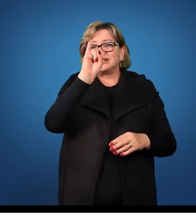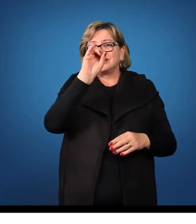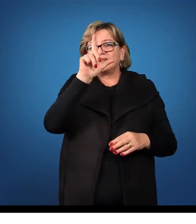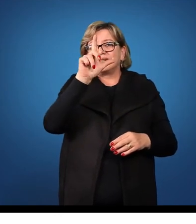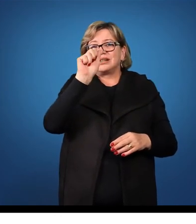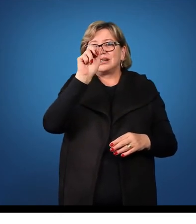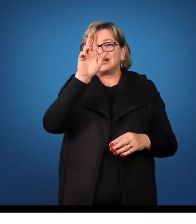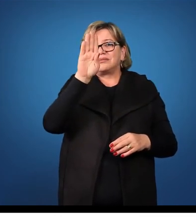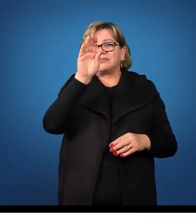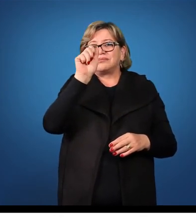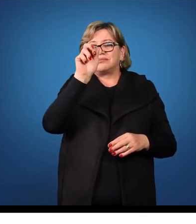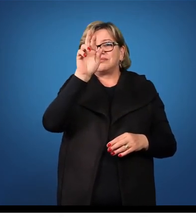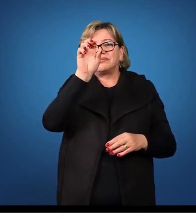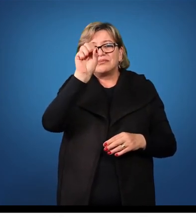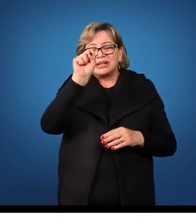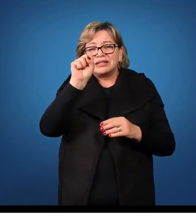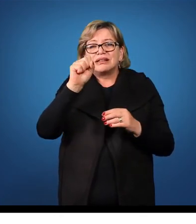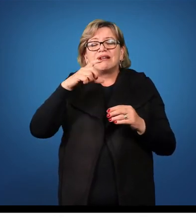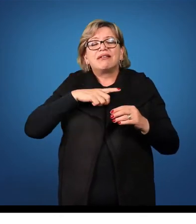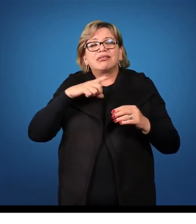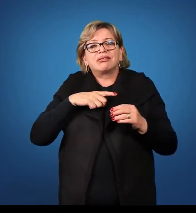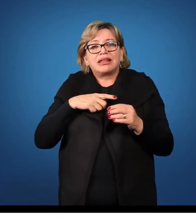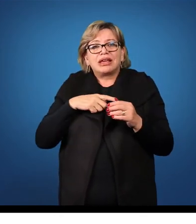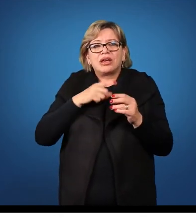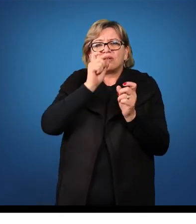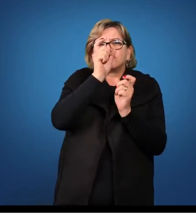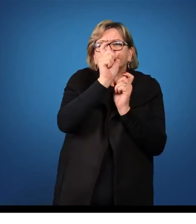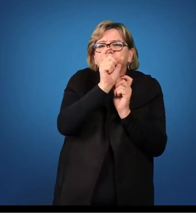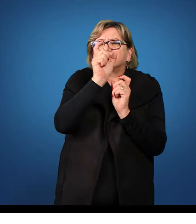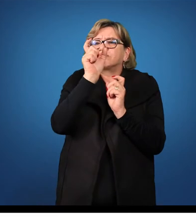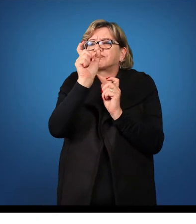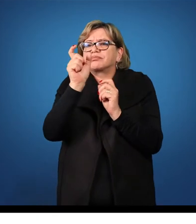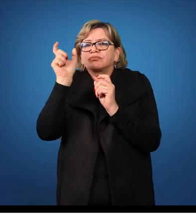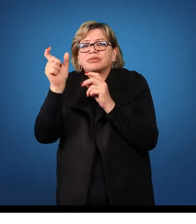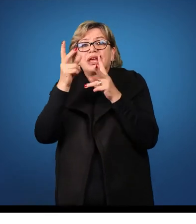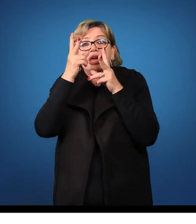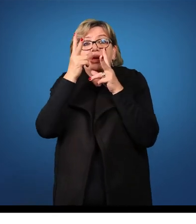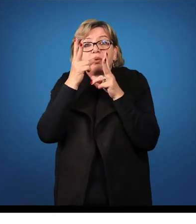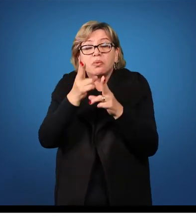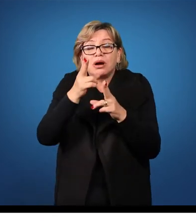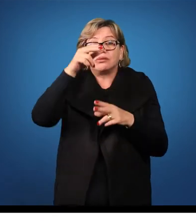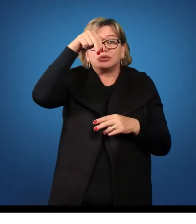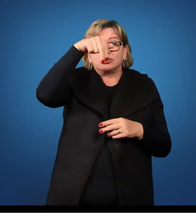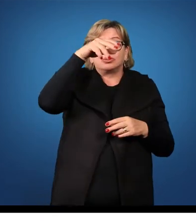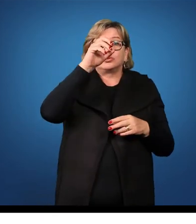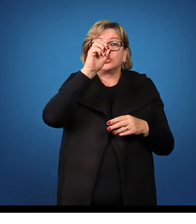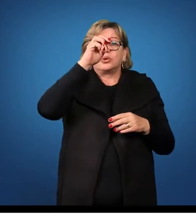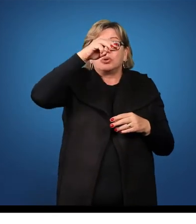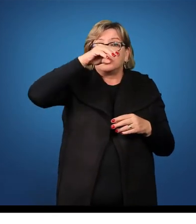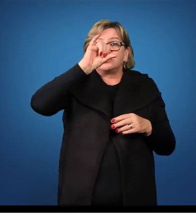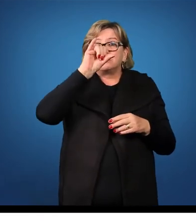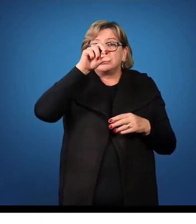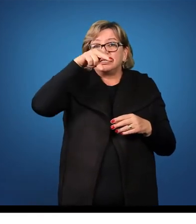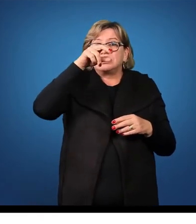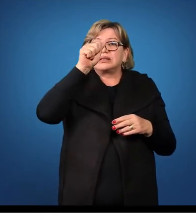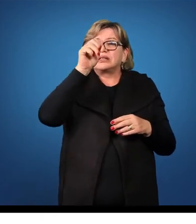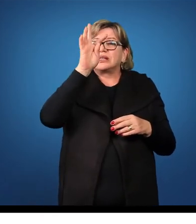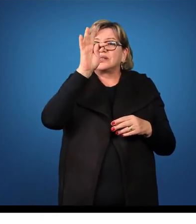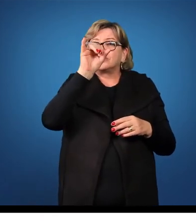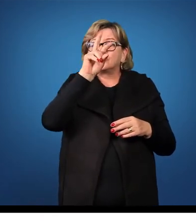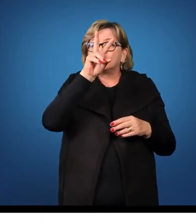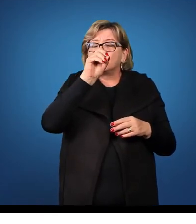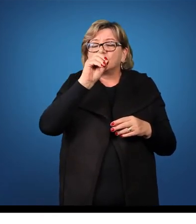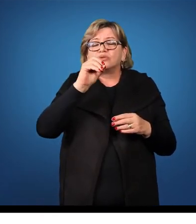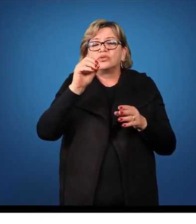E em parisílabo, quando ela tem o número diferente de sílabas, tanto no nominativo